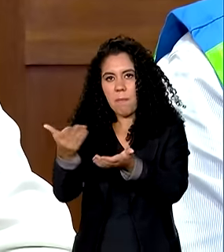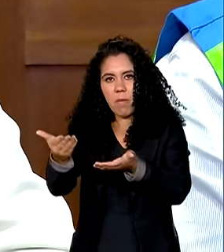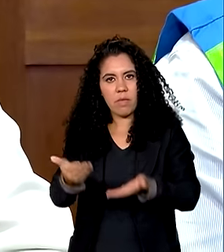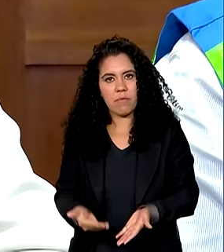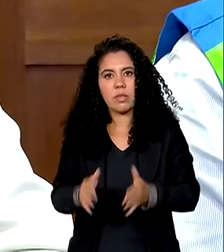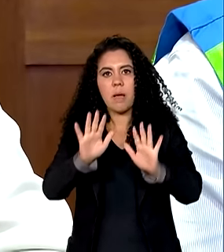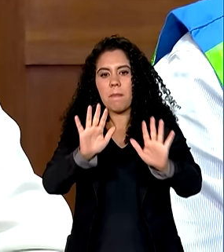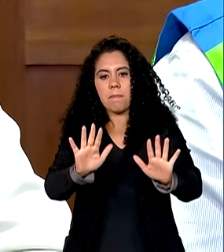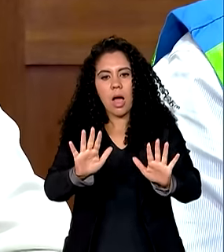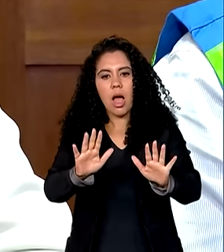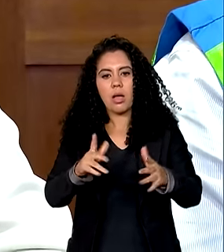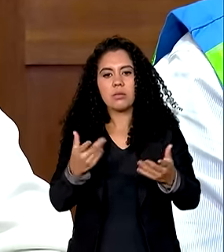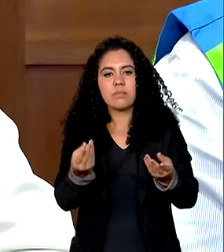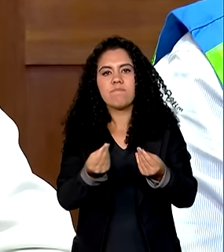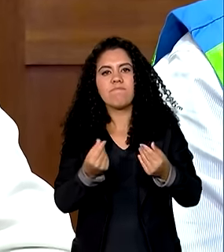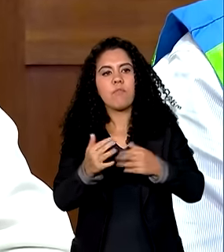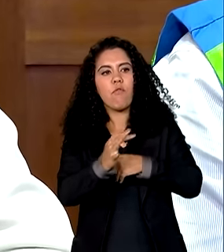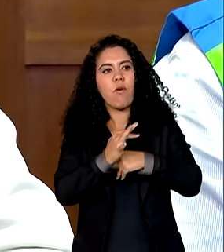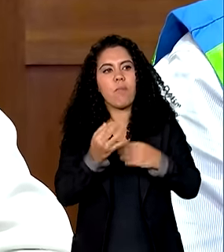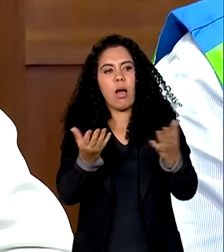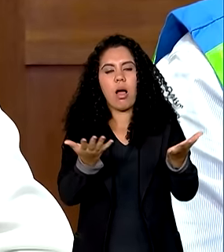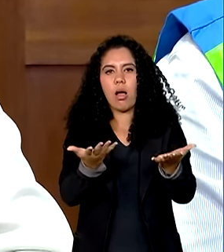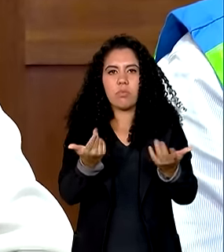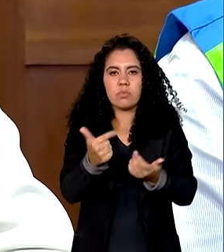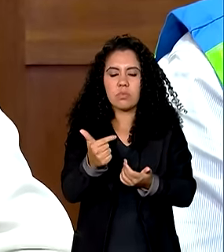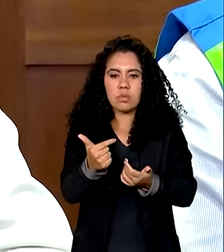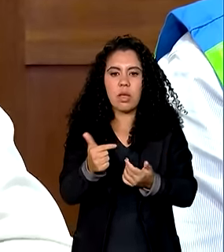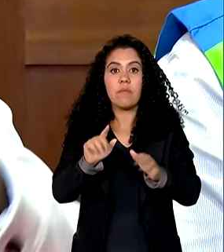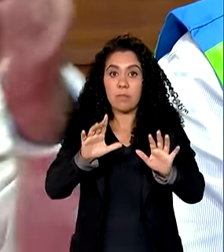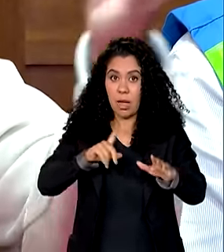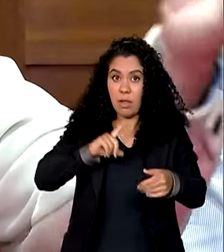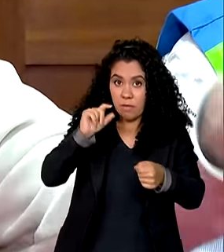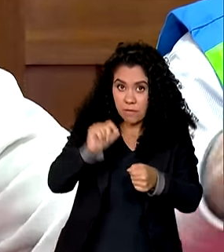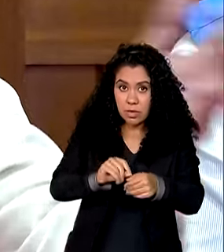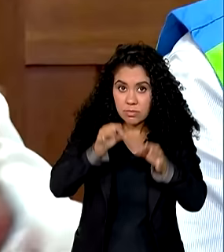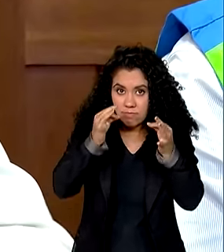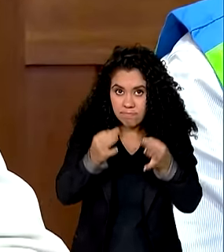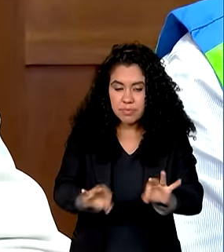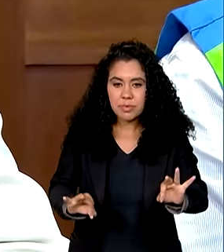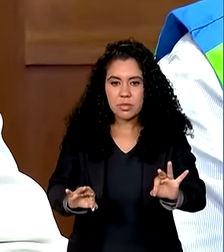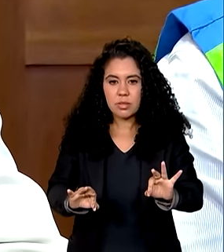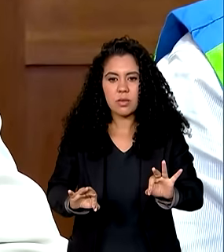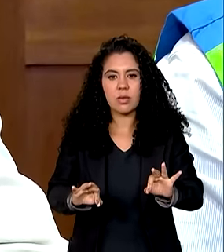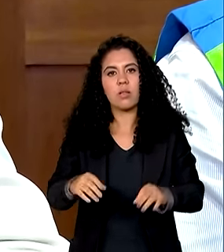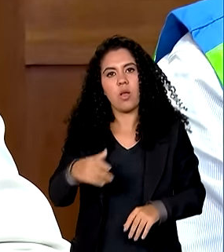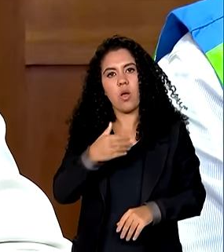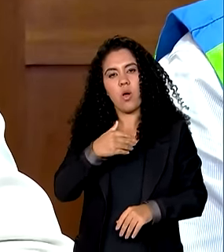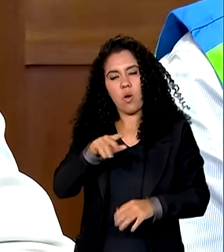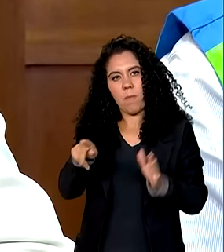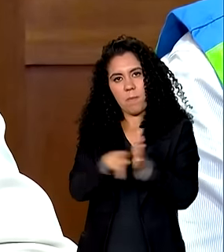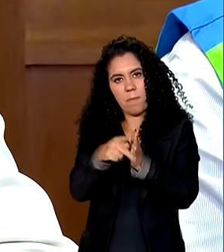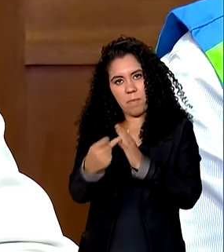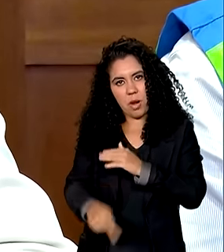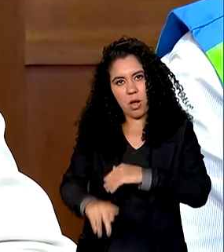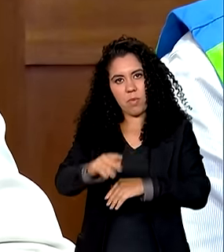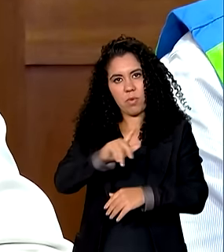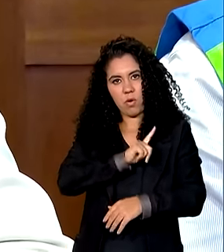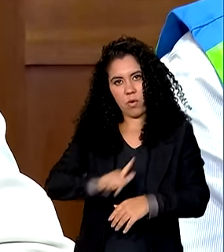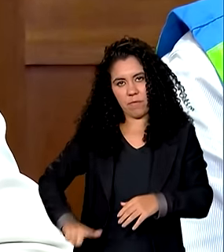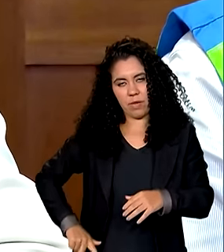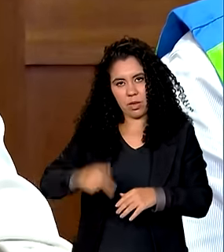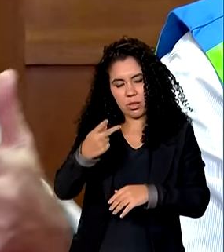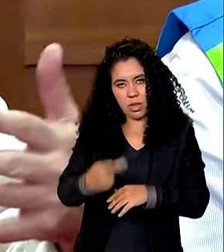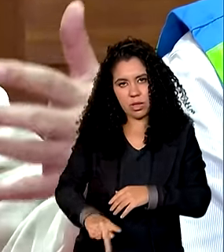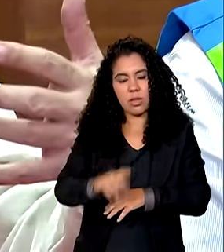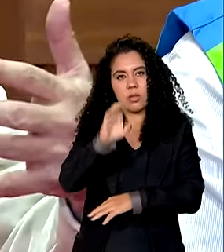não houve nenhuma formalização na medida que ela for feita ela será feita via governo do estado via defesa